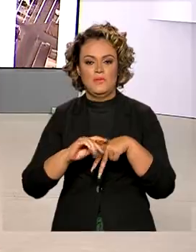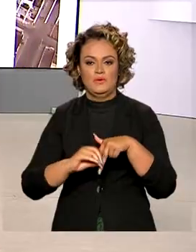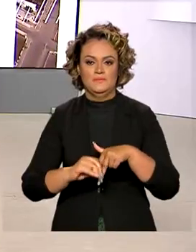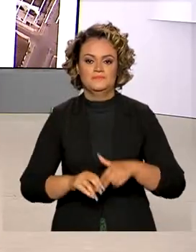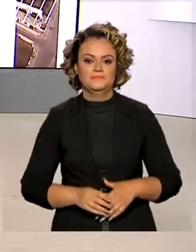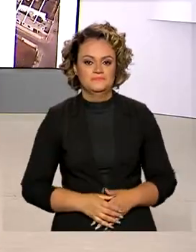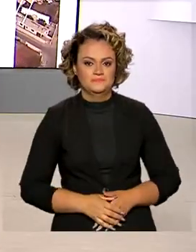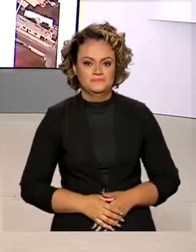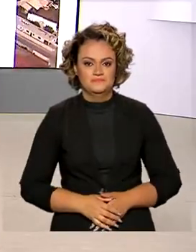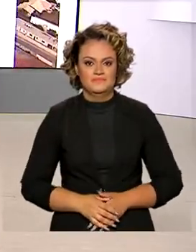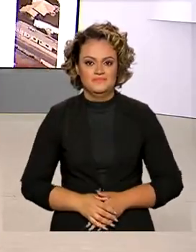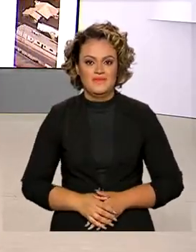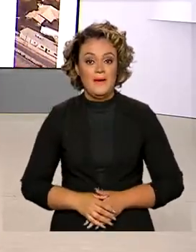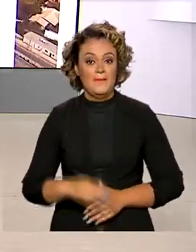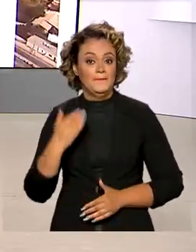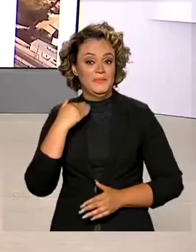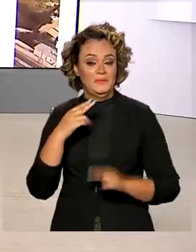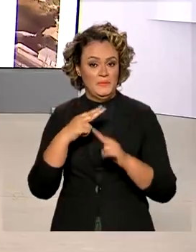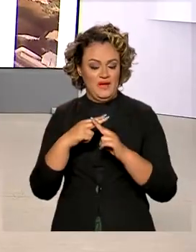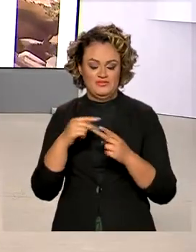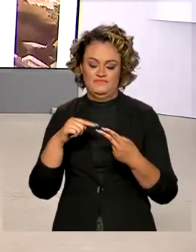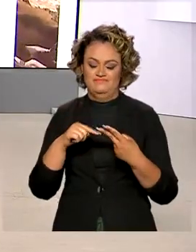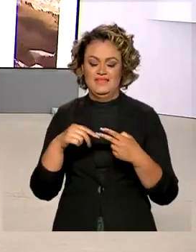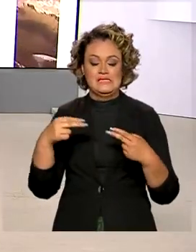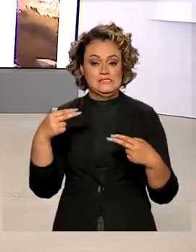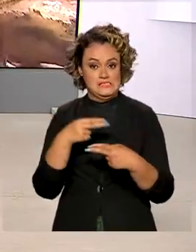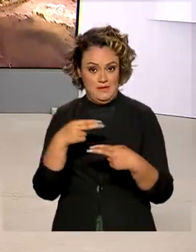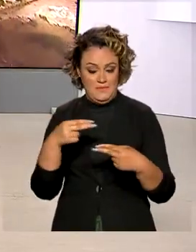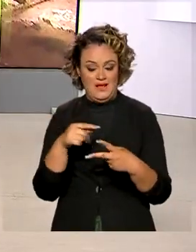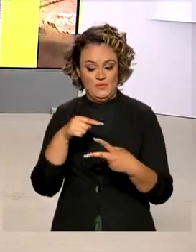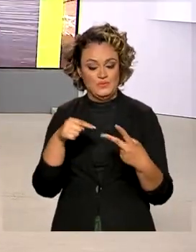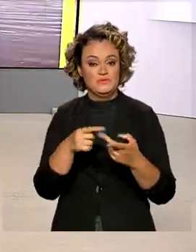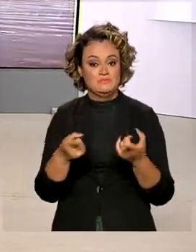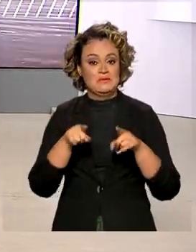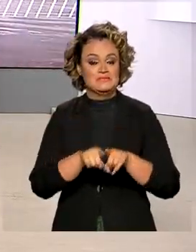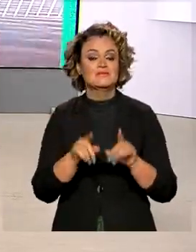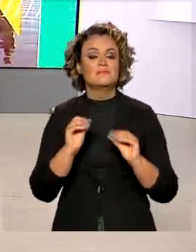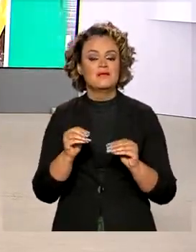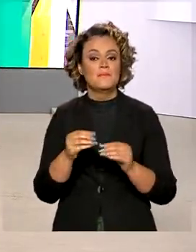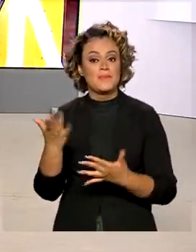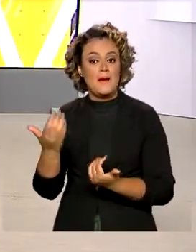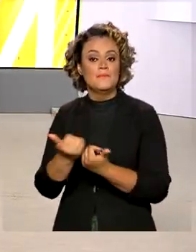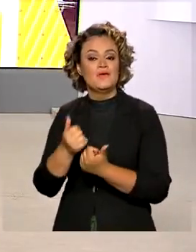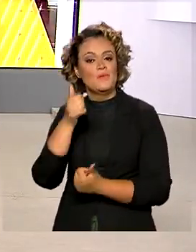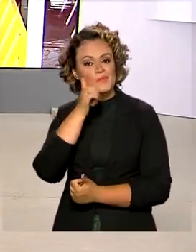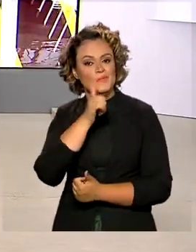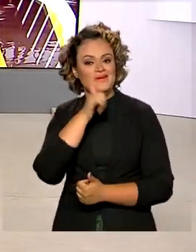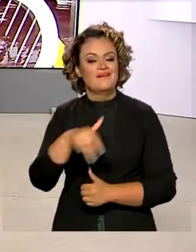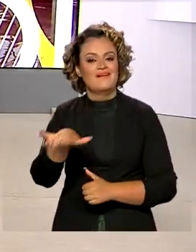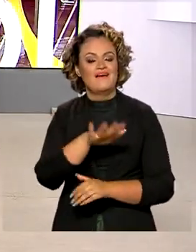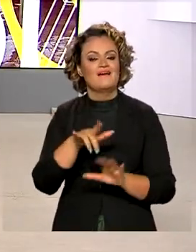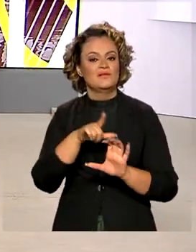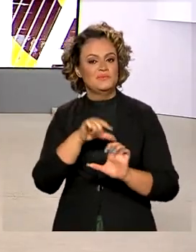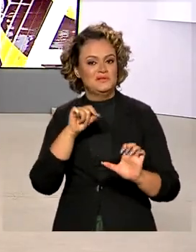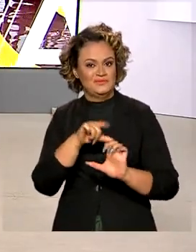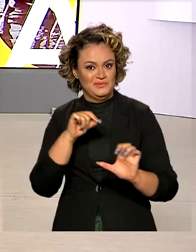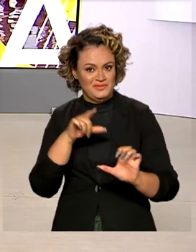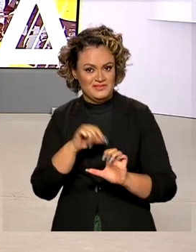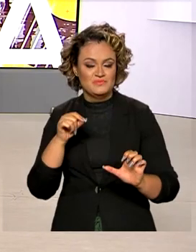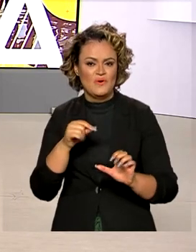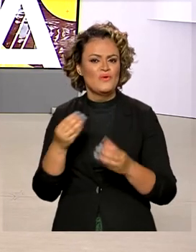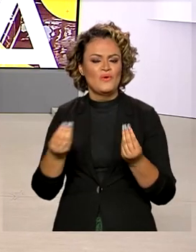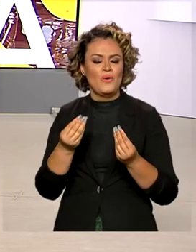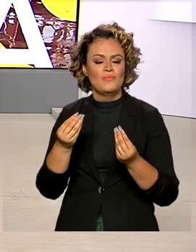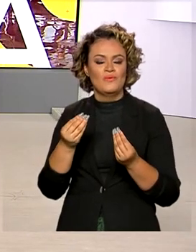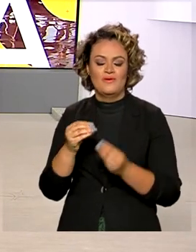A Caixa e o Sebrae firmaram parceria para apoiar mulheres no mundo dos negócios por